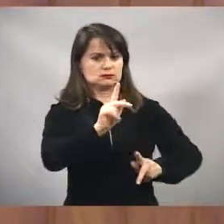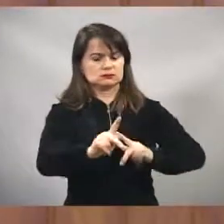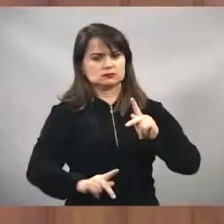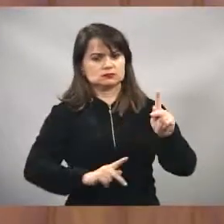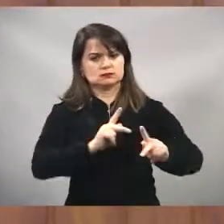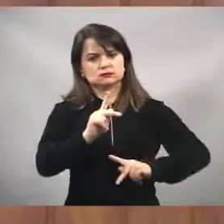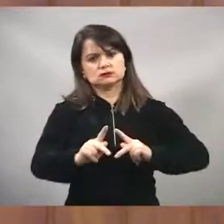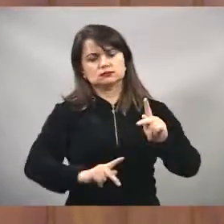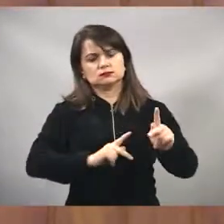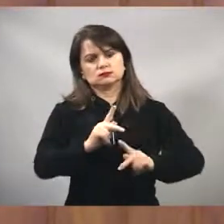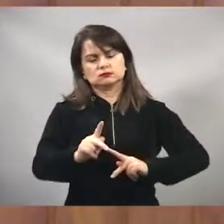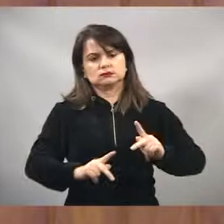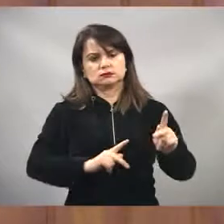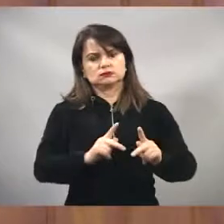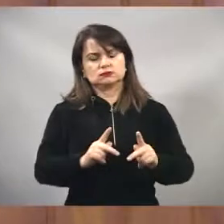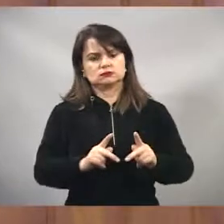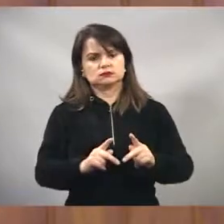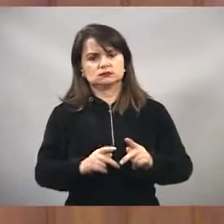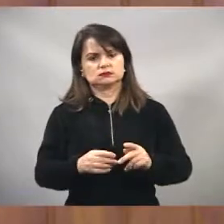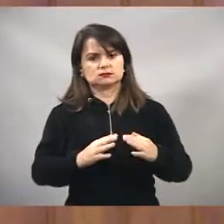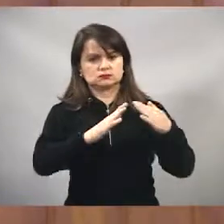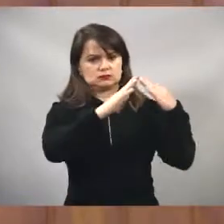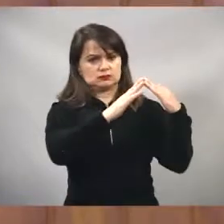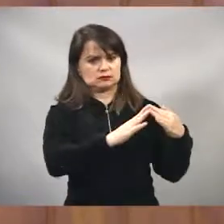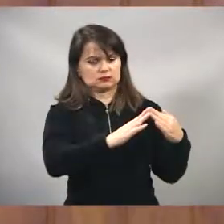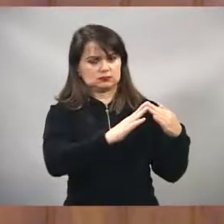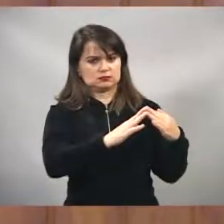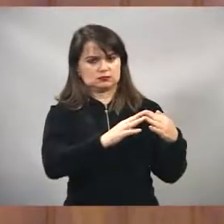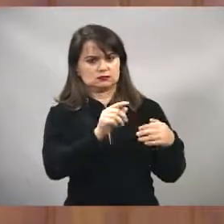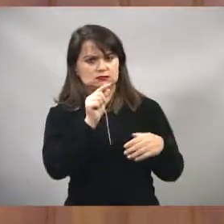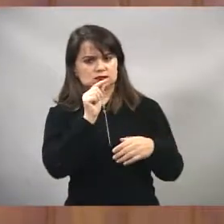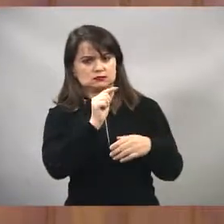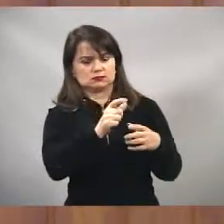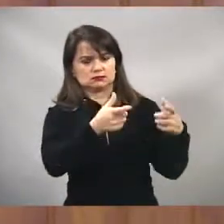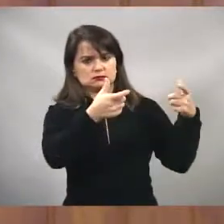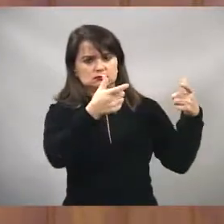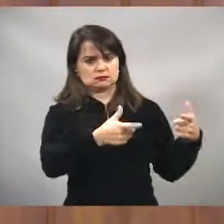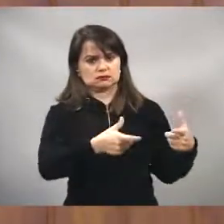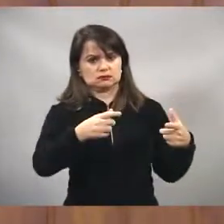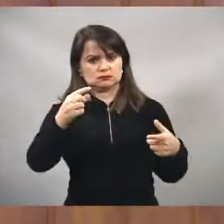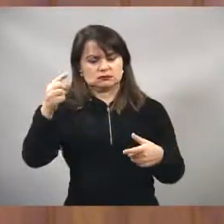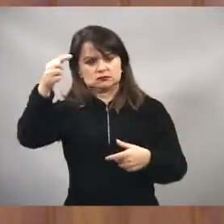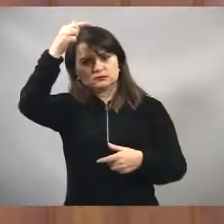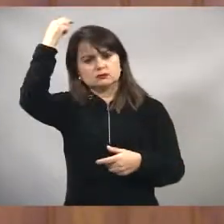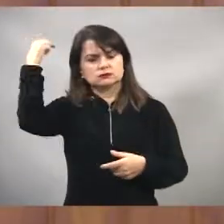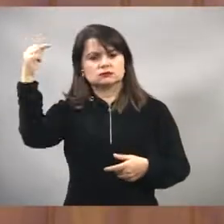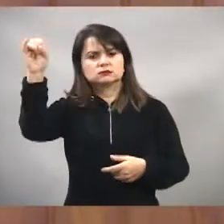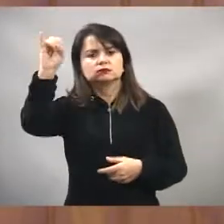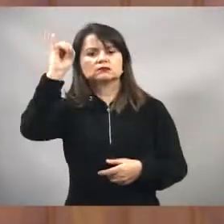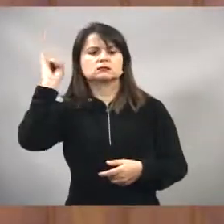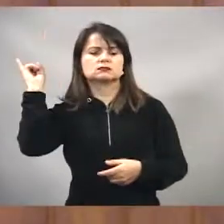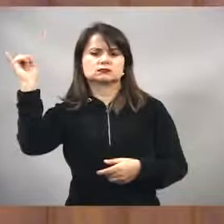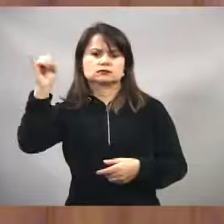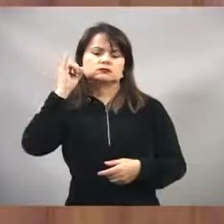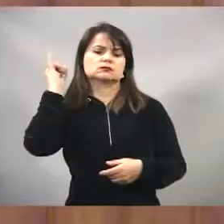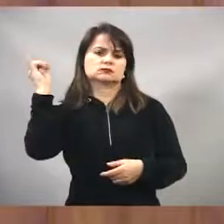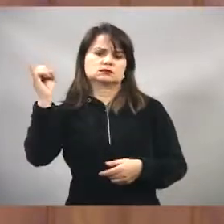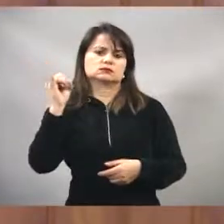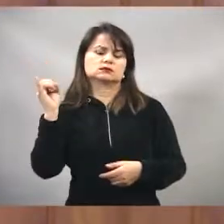rua, no Santo Antonieta, que é do conhecimento de todos os vereadores,